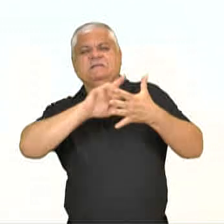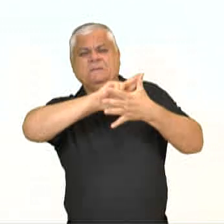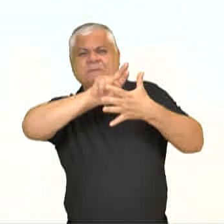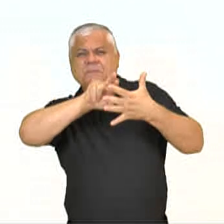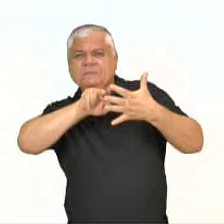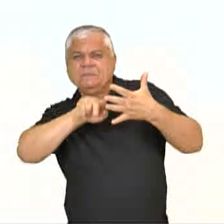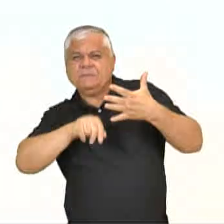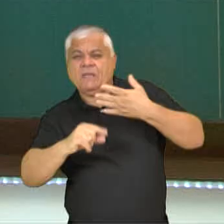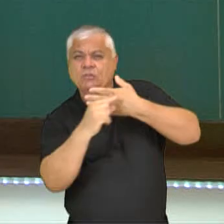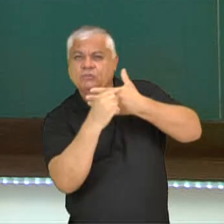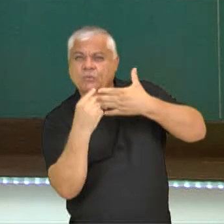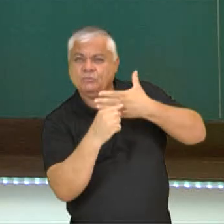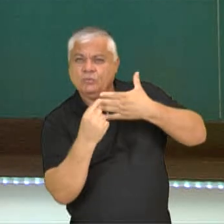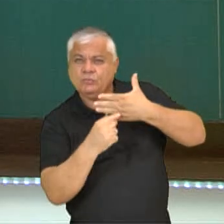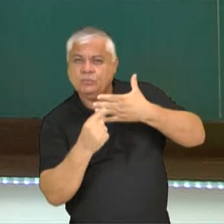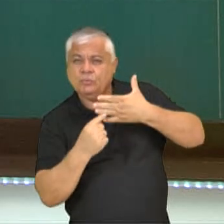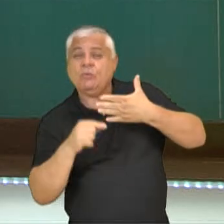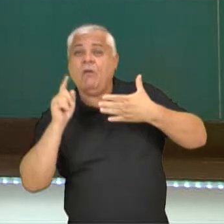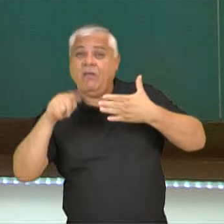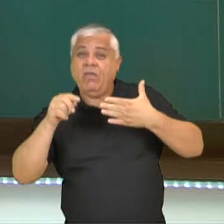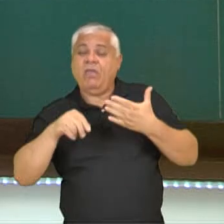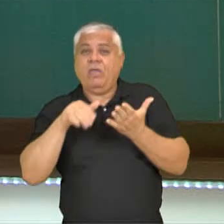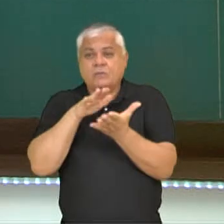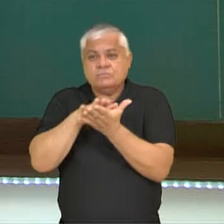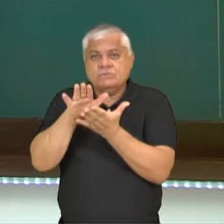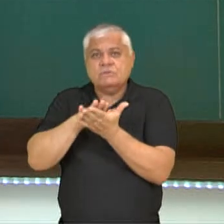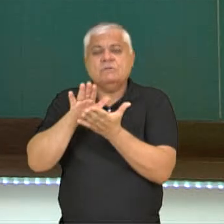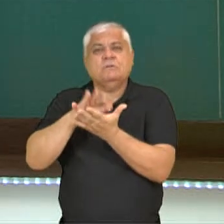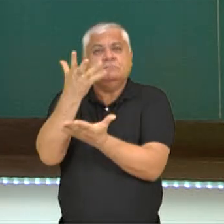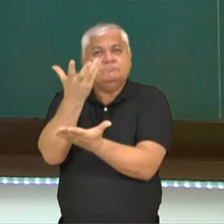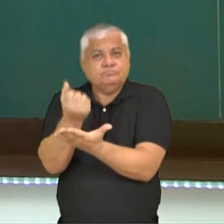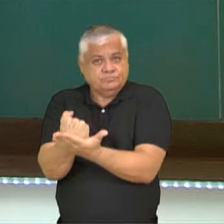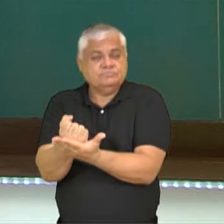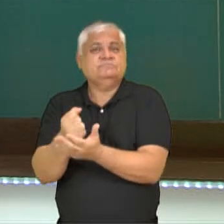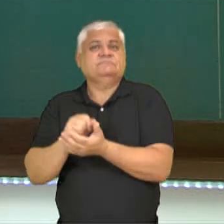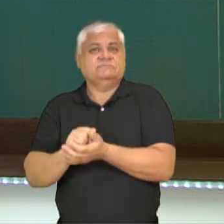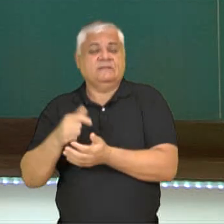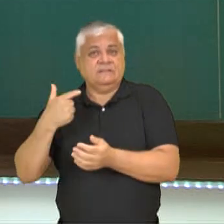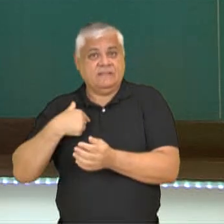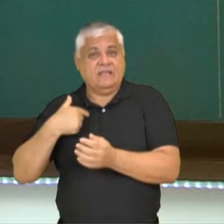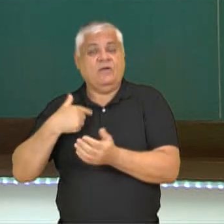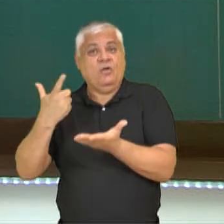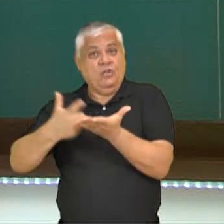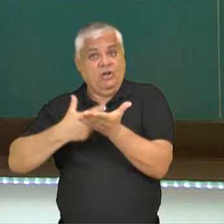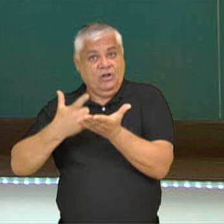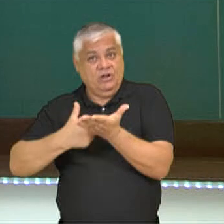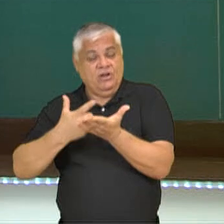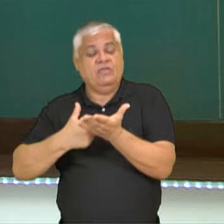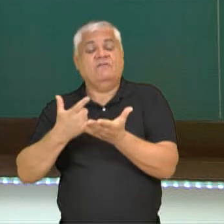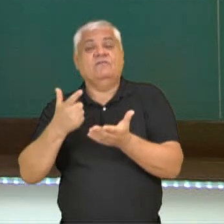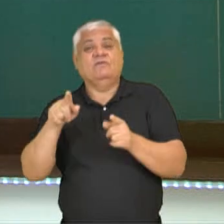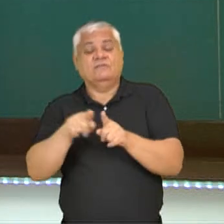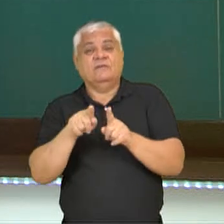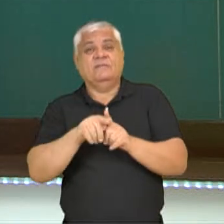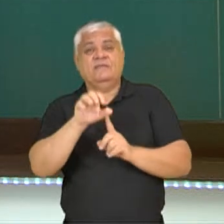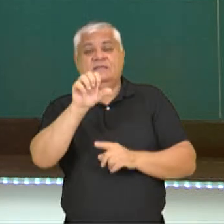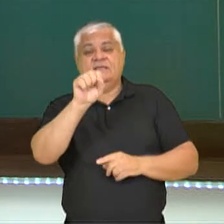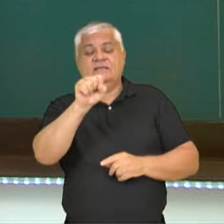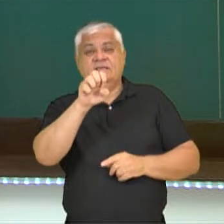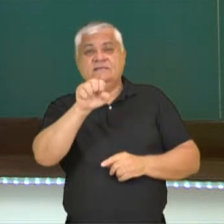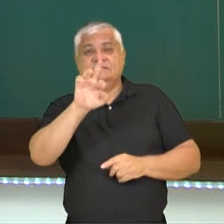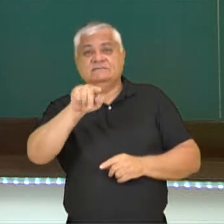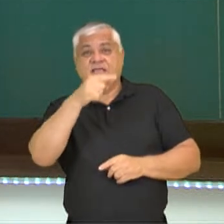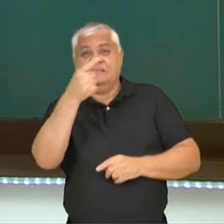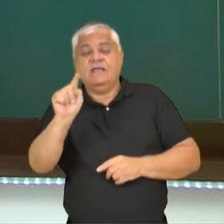Carvalho são radiografados em textos. Obras célebres como o Grande Sertão, Veredas e